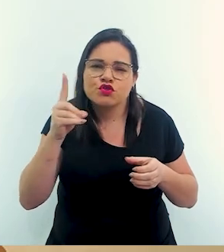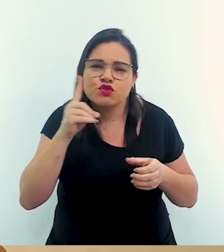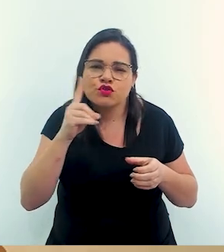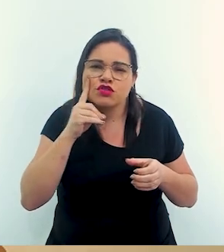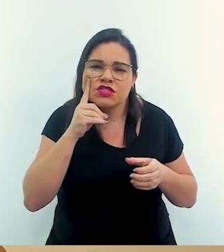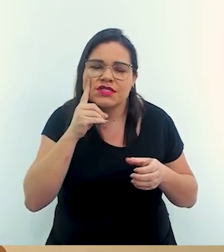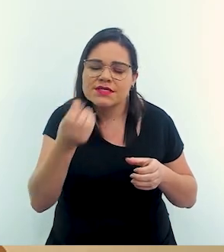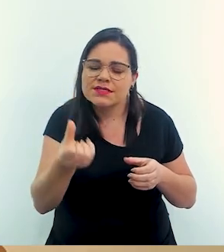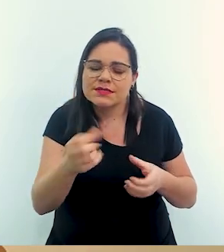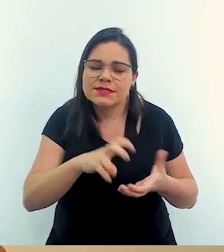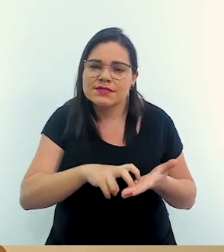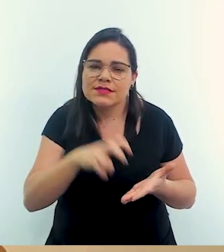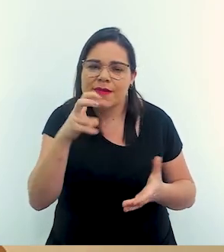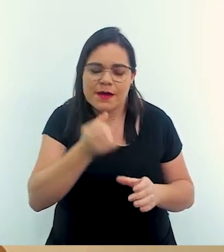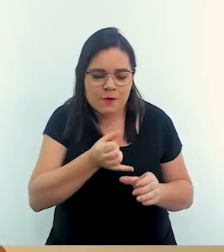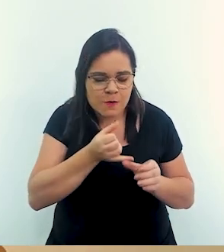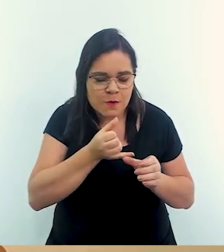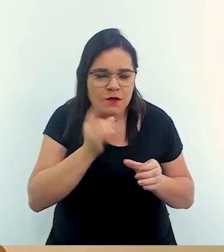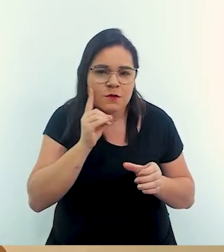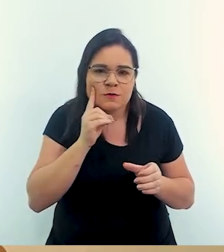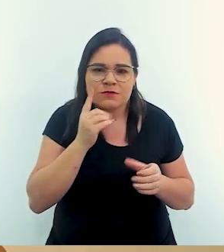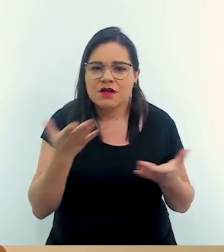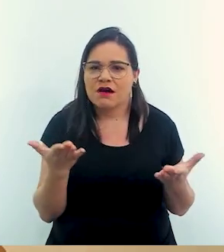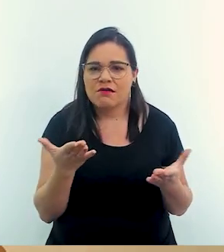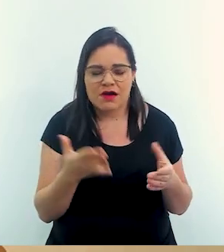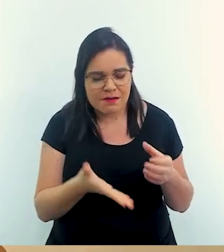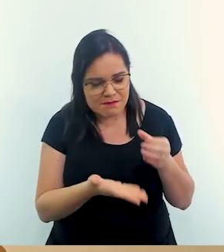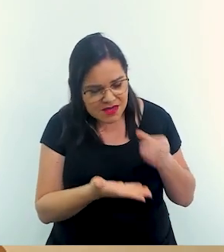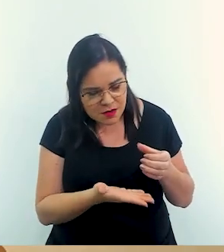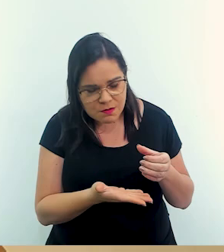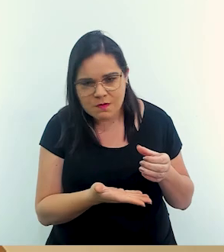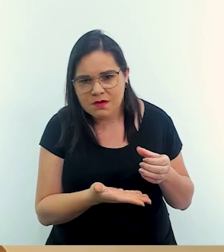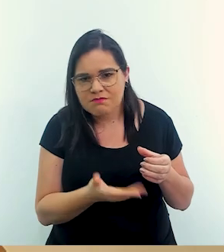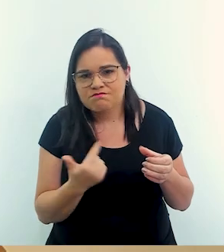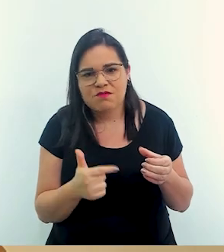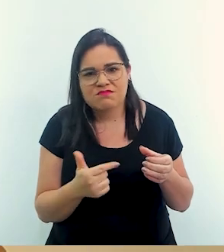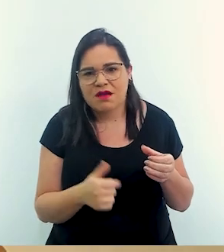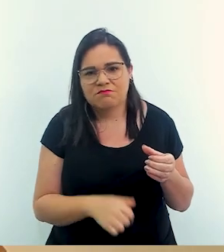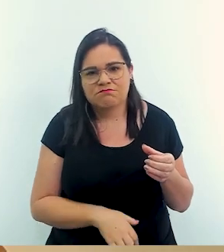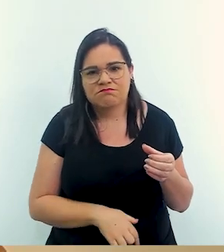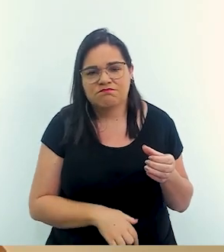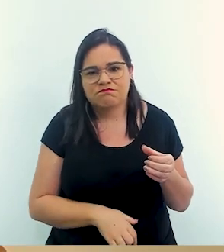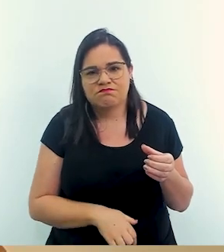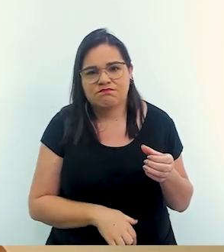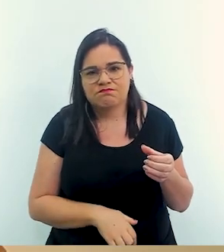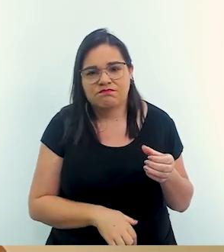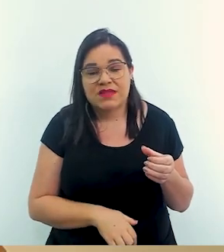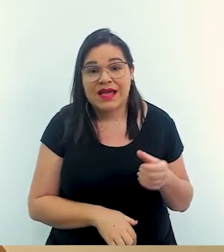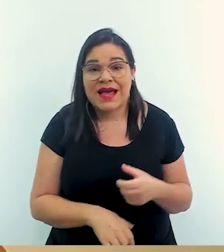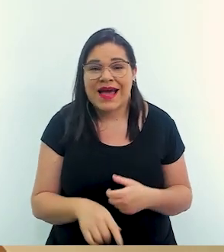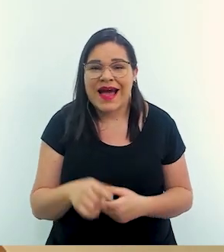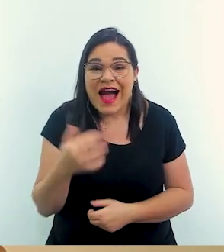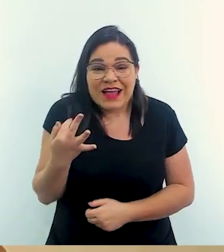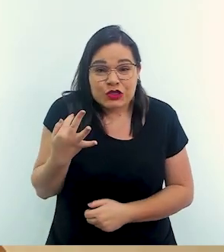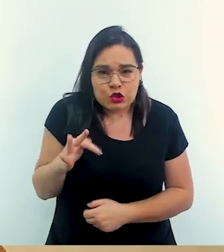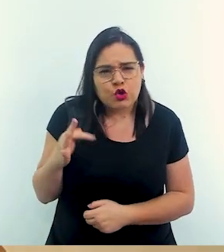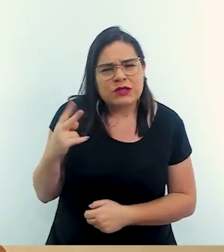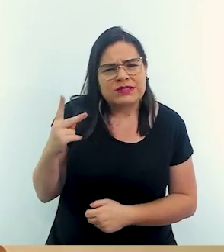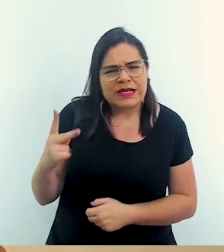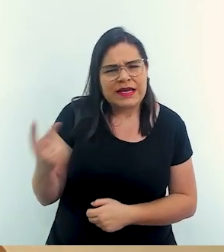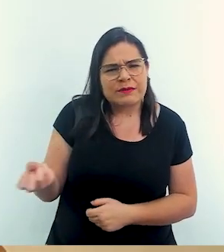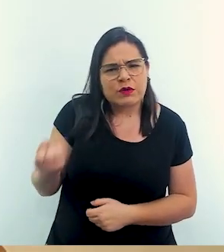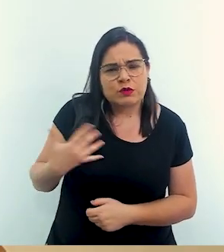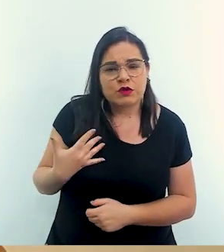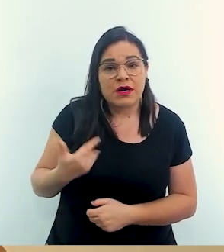os dias às 6 horas da manhã e eu não tenho mais a minha cuia para tomar meu chimarrão e aquela dor